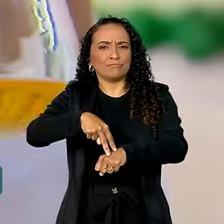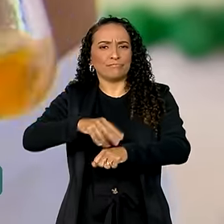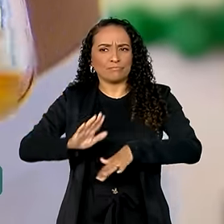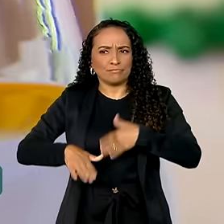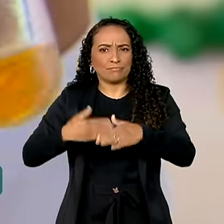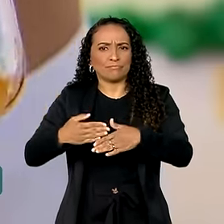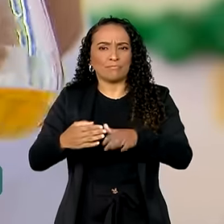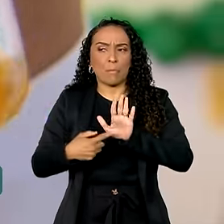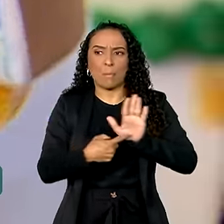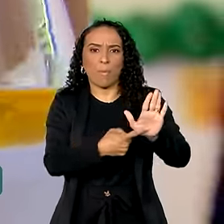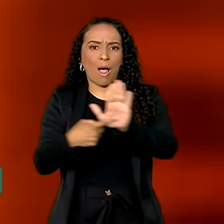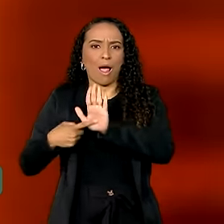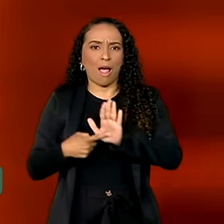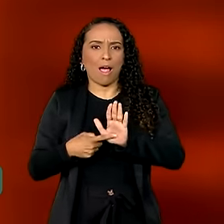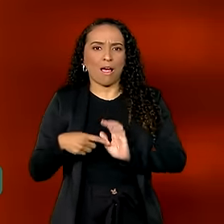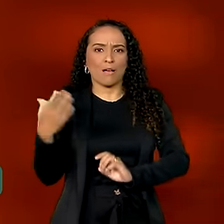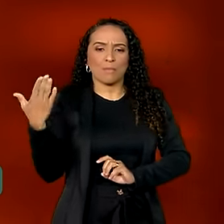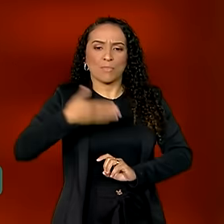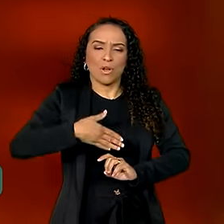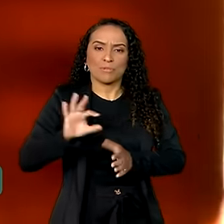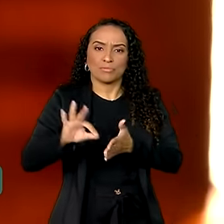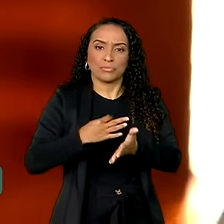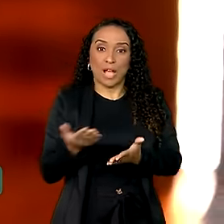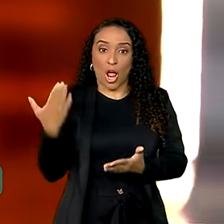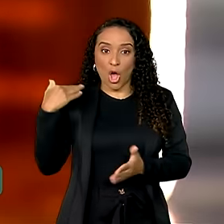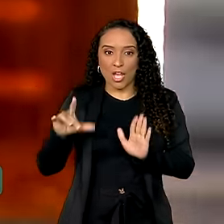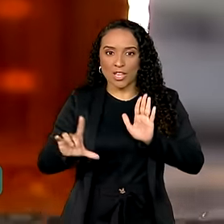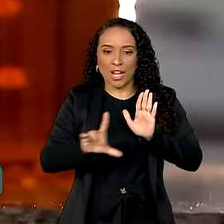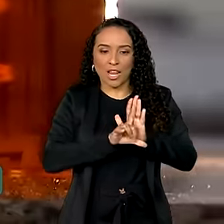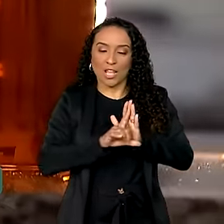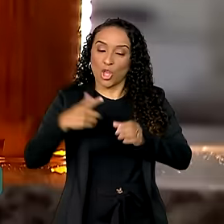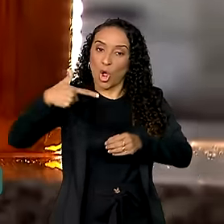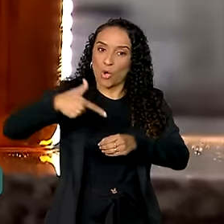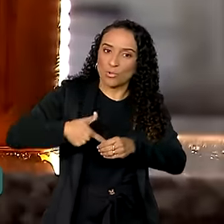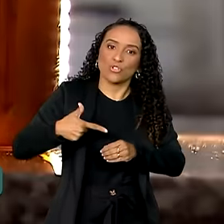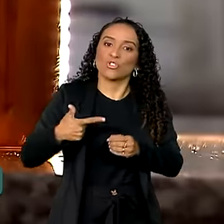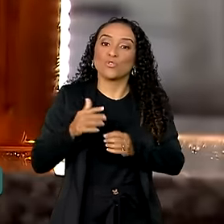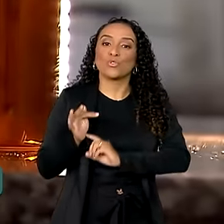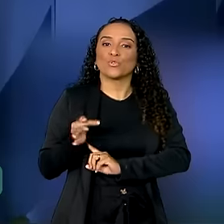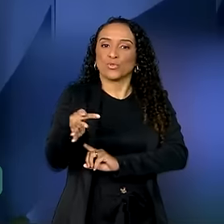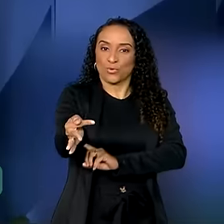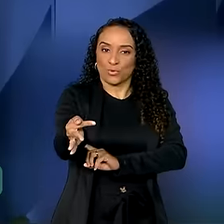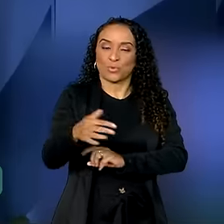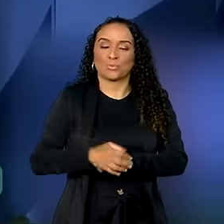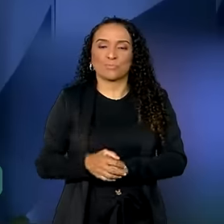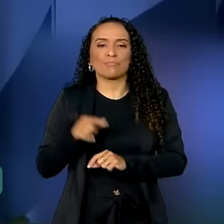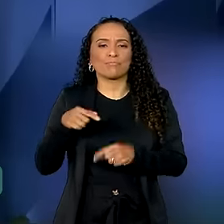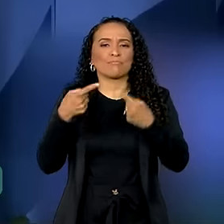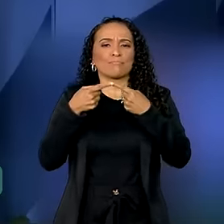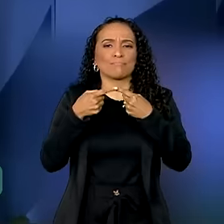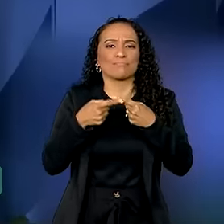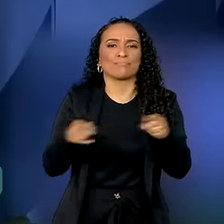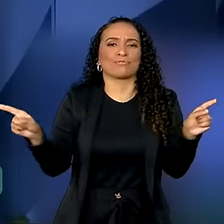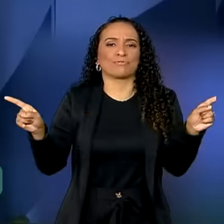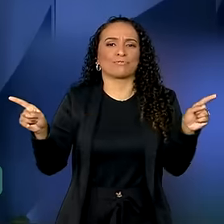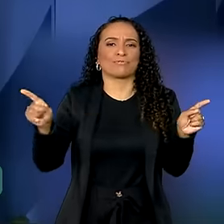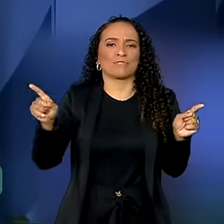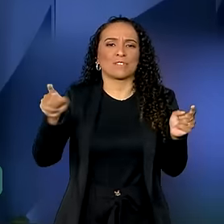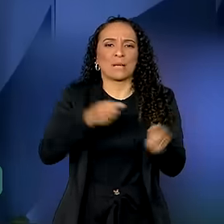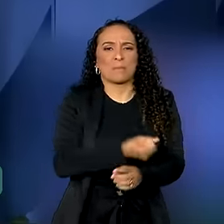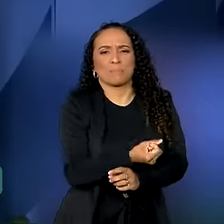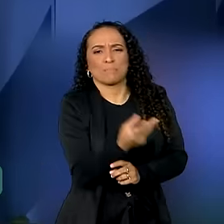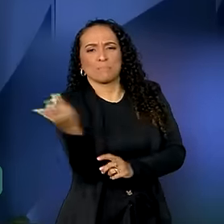mais destaque com a aprovação, a sanção recente da lei da combustível do futuro. Isso abre um enorme leque de